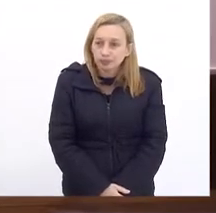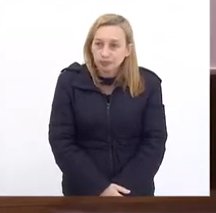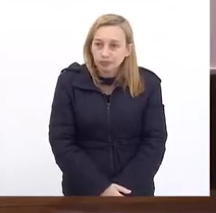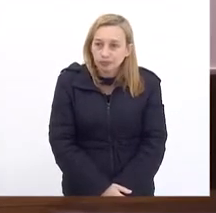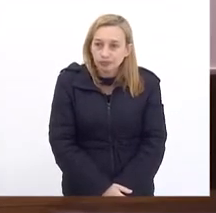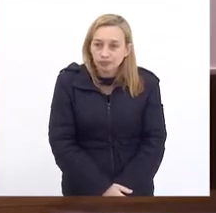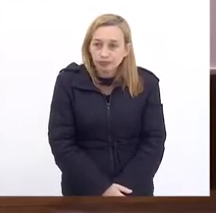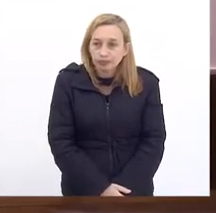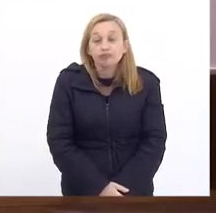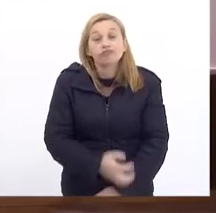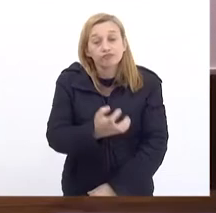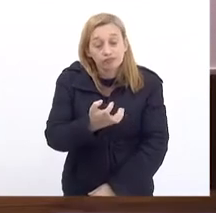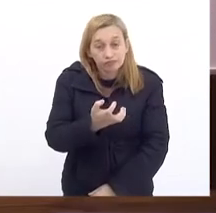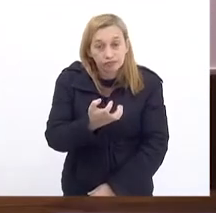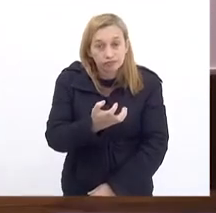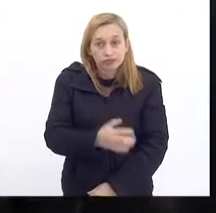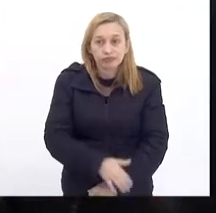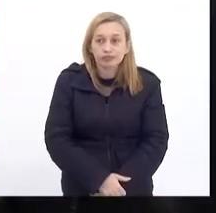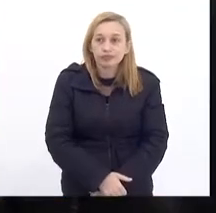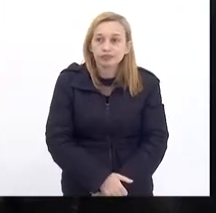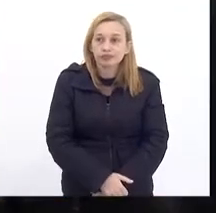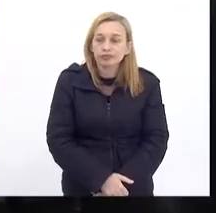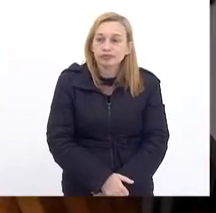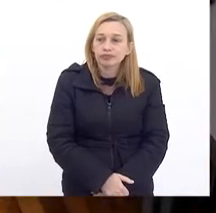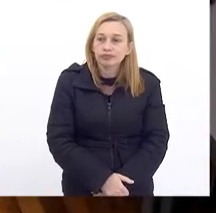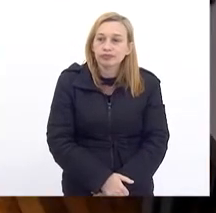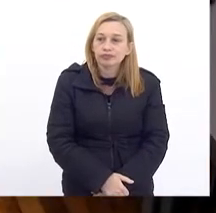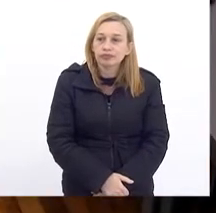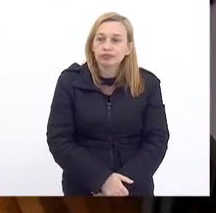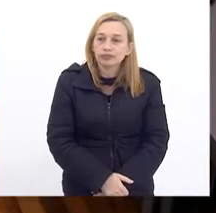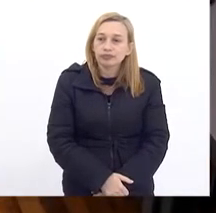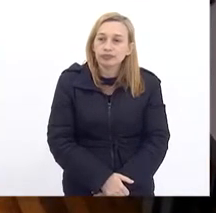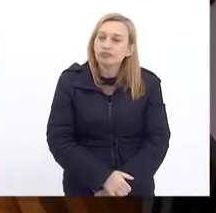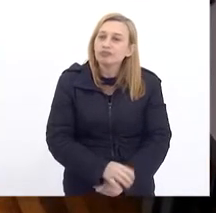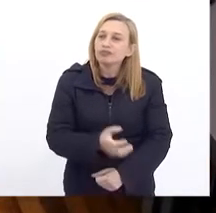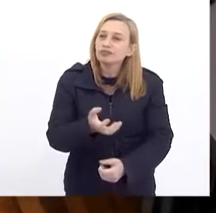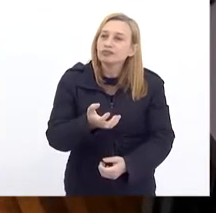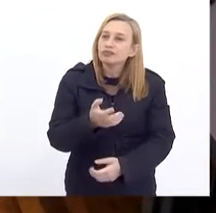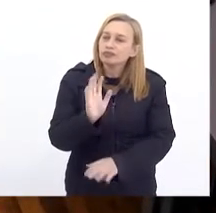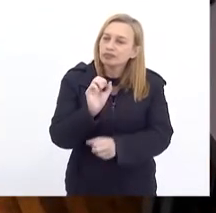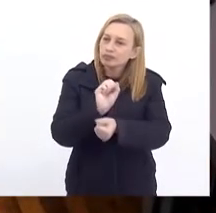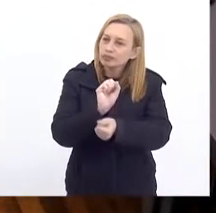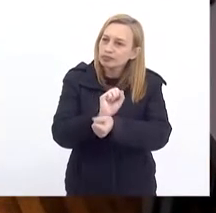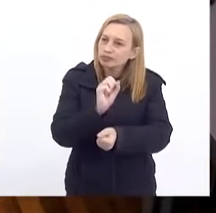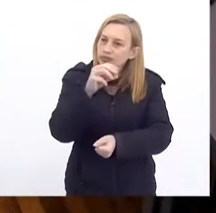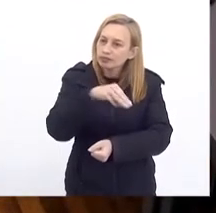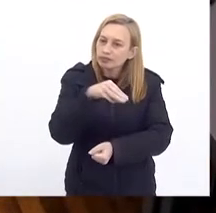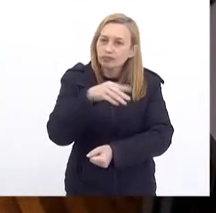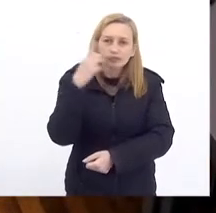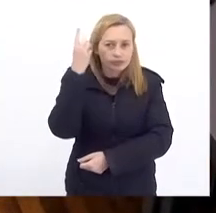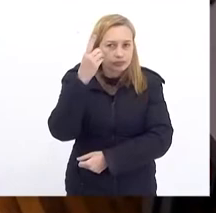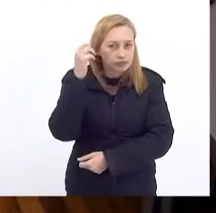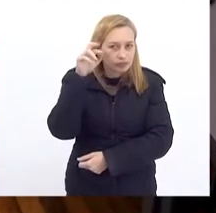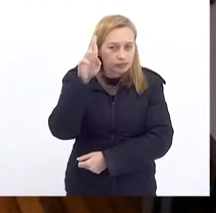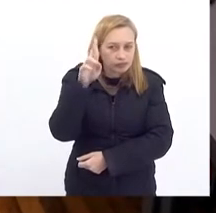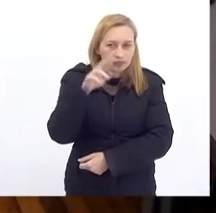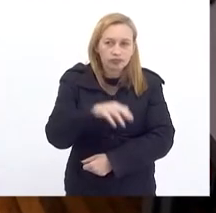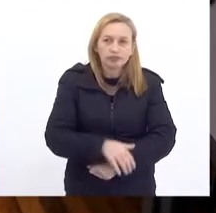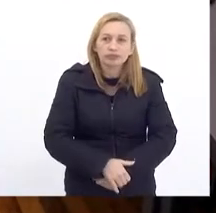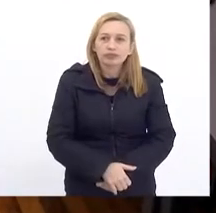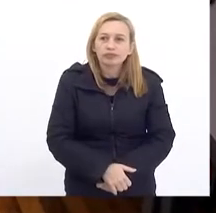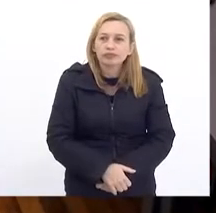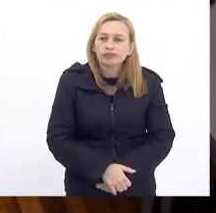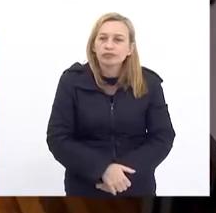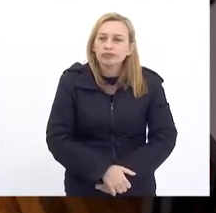Eu queria Eu queria Eu escrever Para Peraí Só um minuto Deputado Elemar Vamos